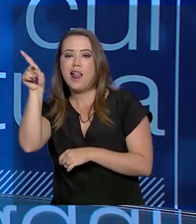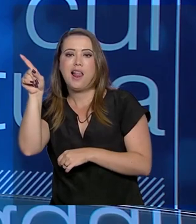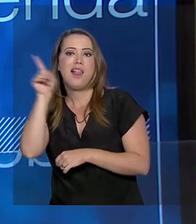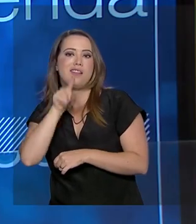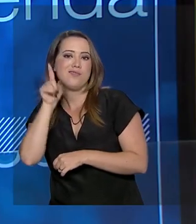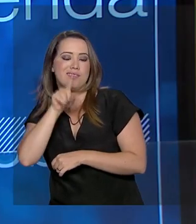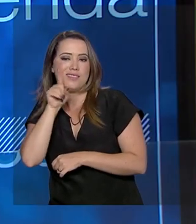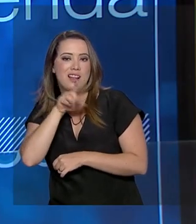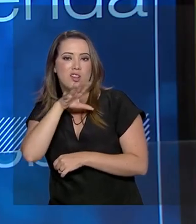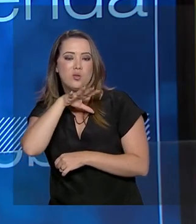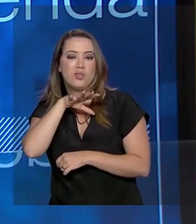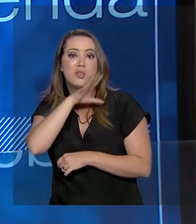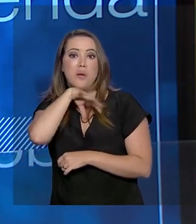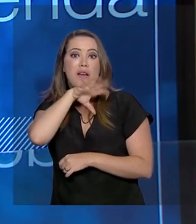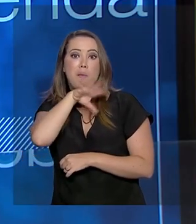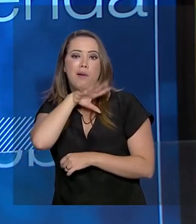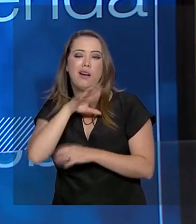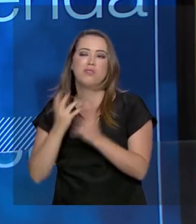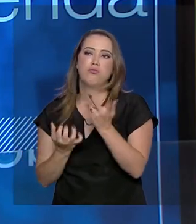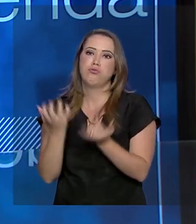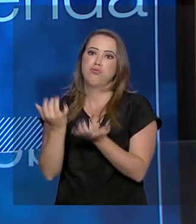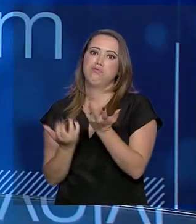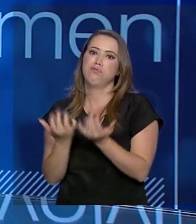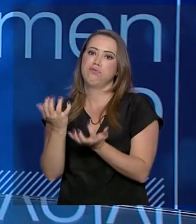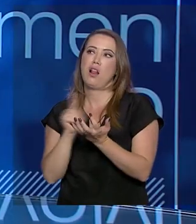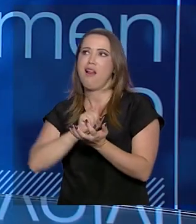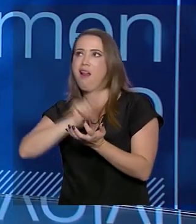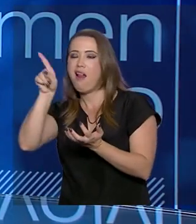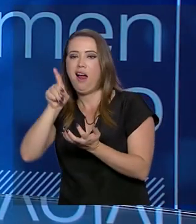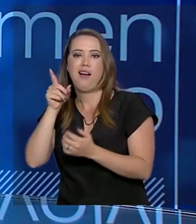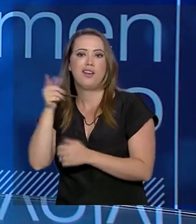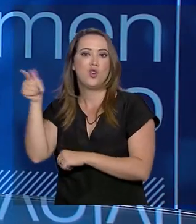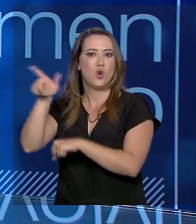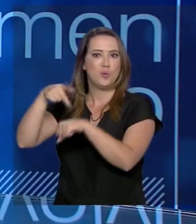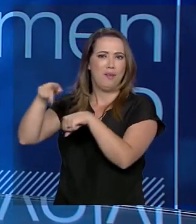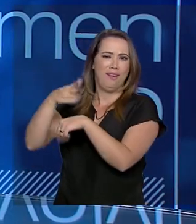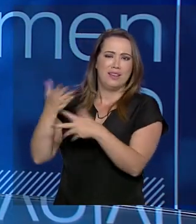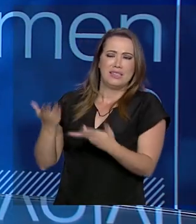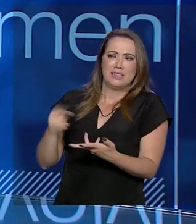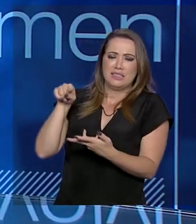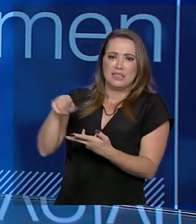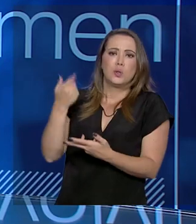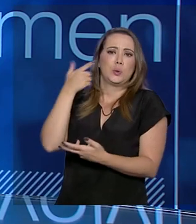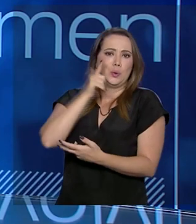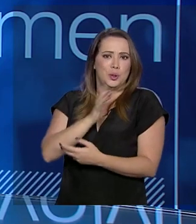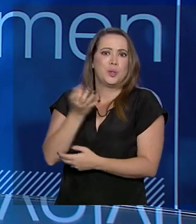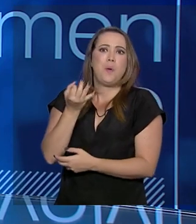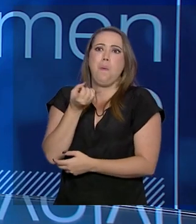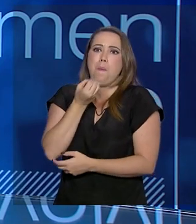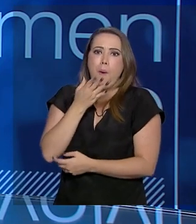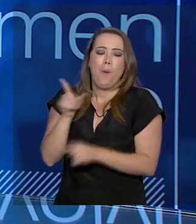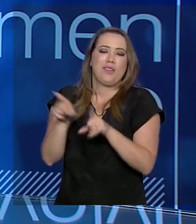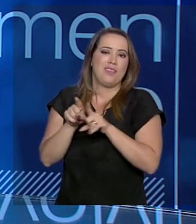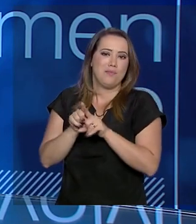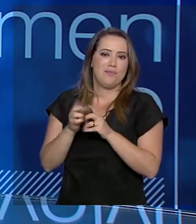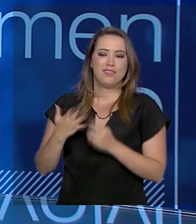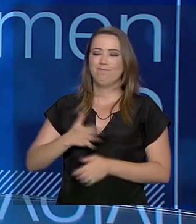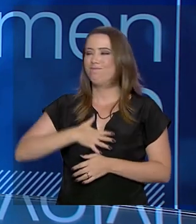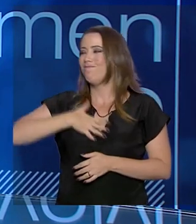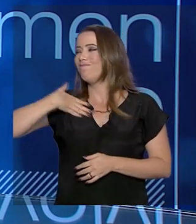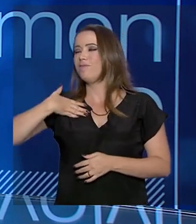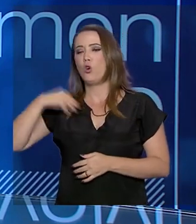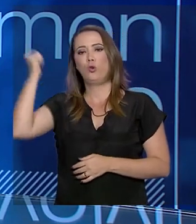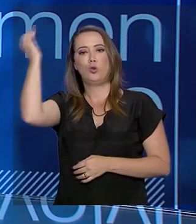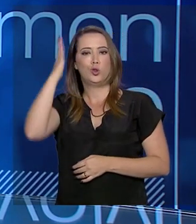queimaduras nas queimadas e grande sucesso também no tratamento veterinário. Então, assim, um orgulho